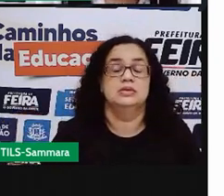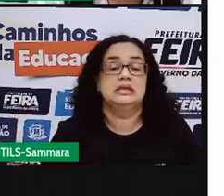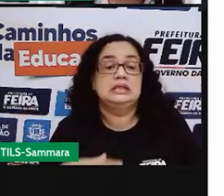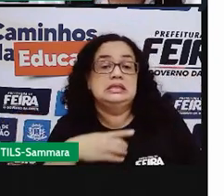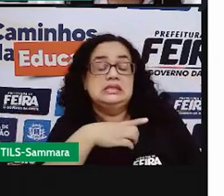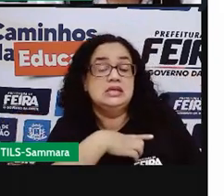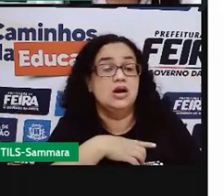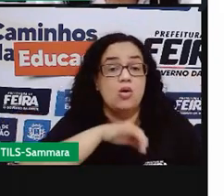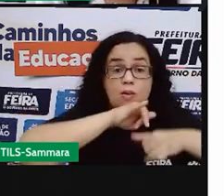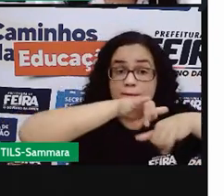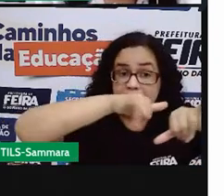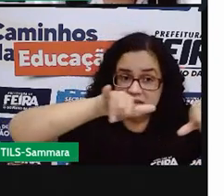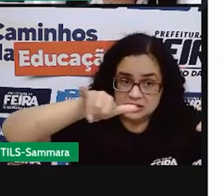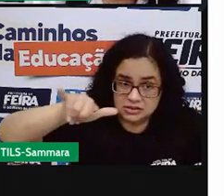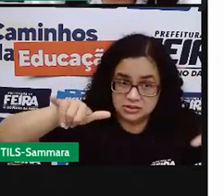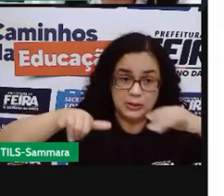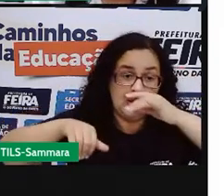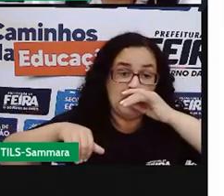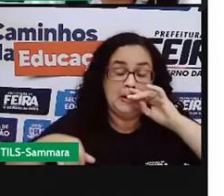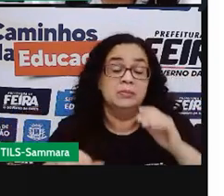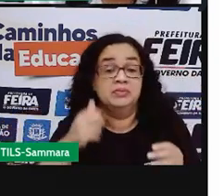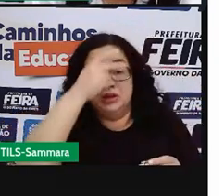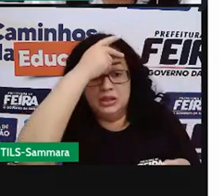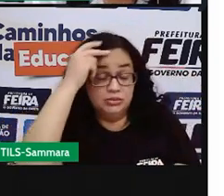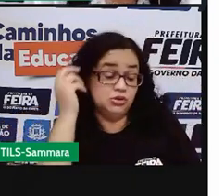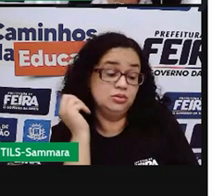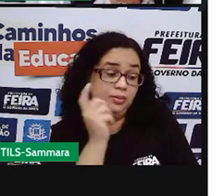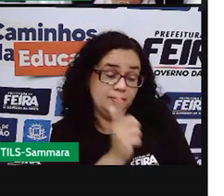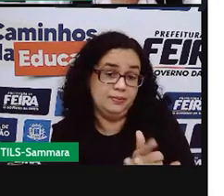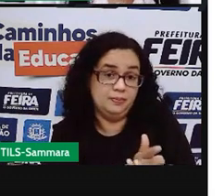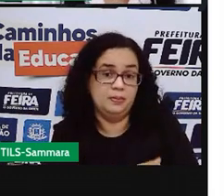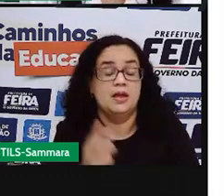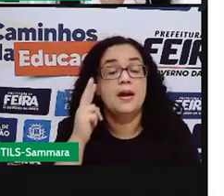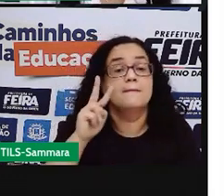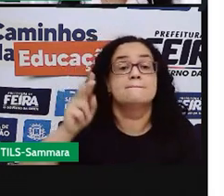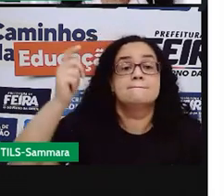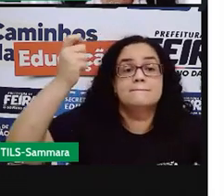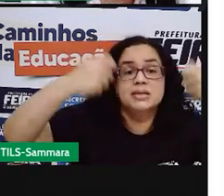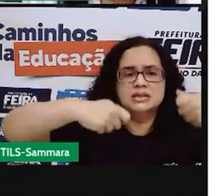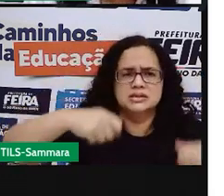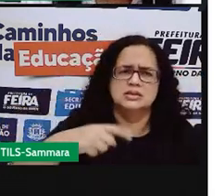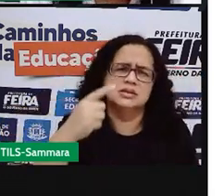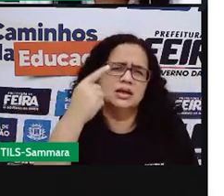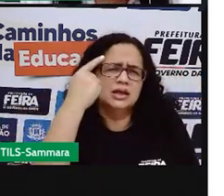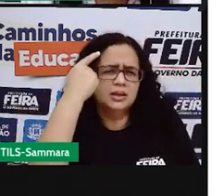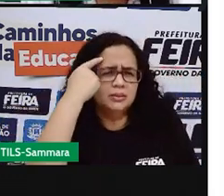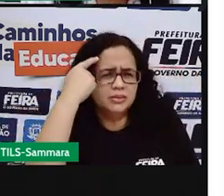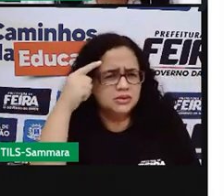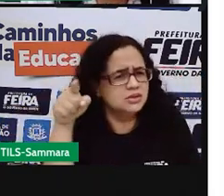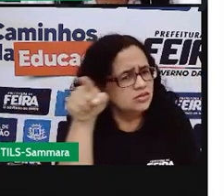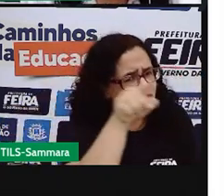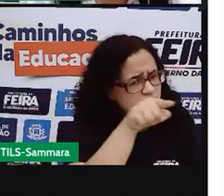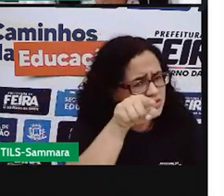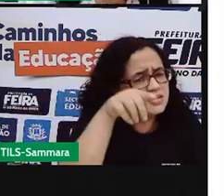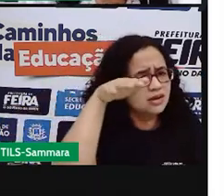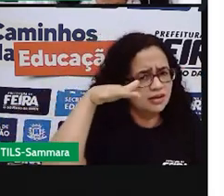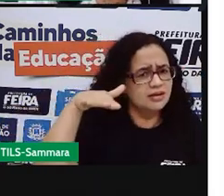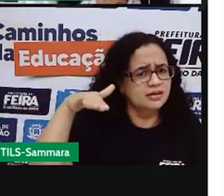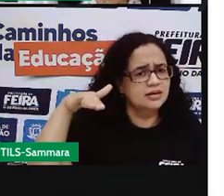comercialização, o consumo, a gente precisa pensar muito em vocês, pequenininhos.